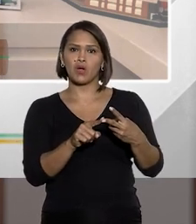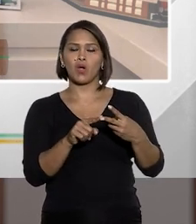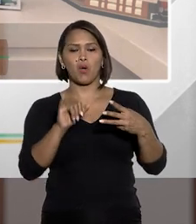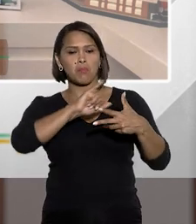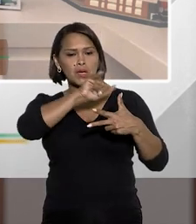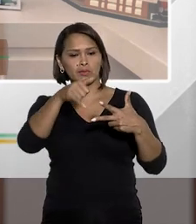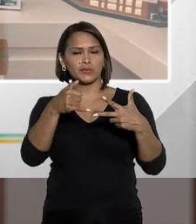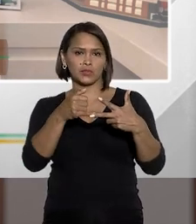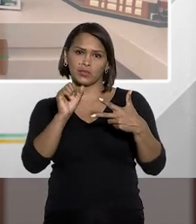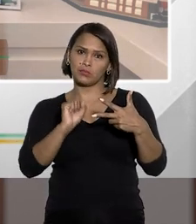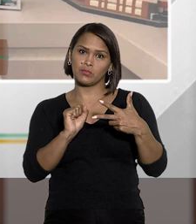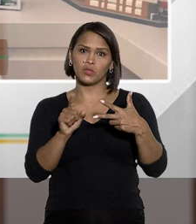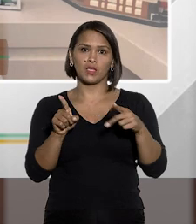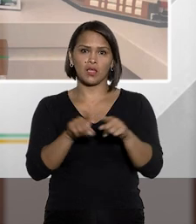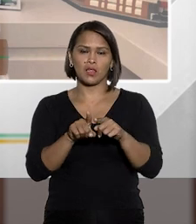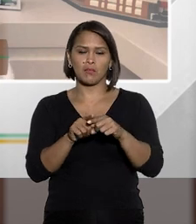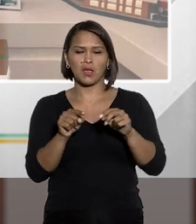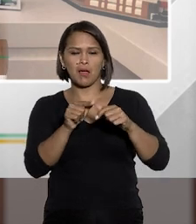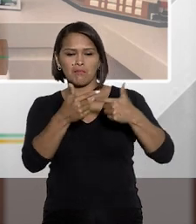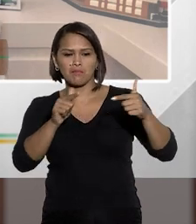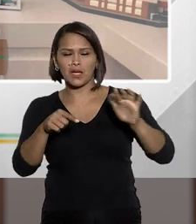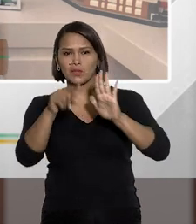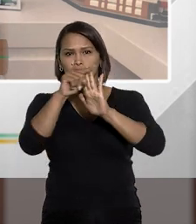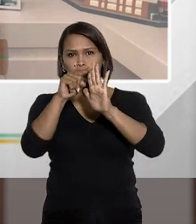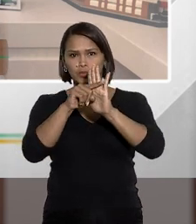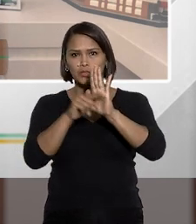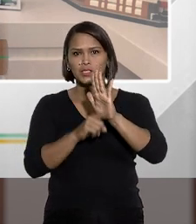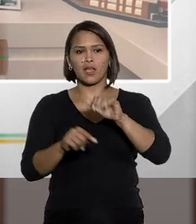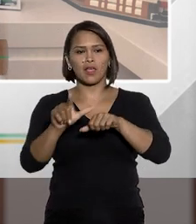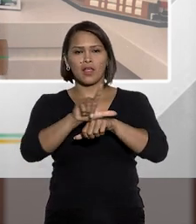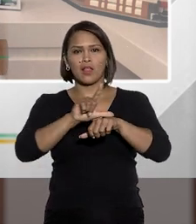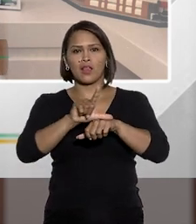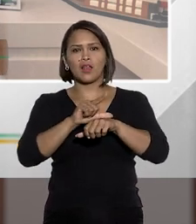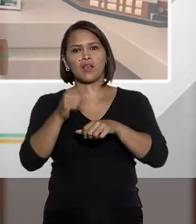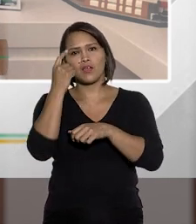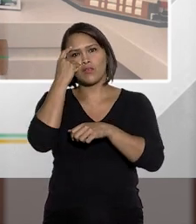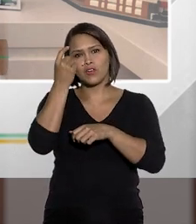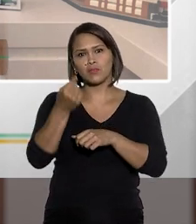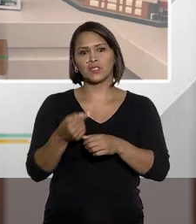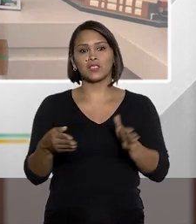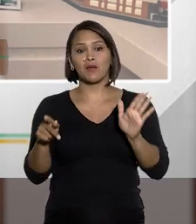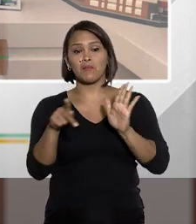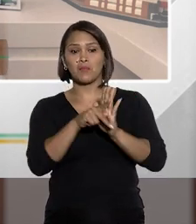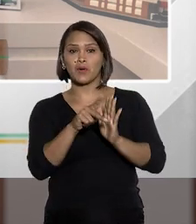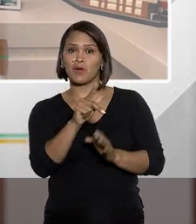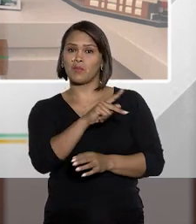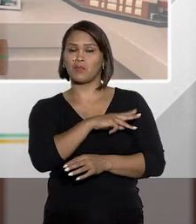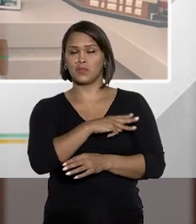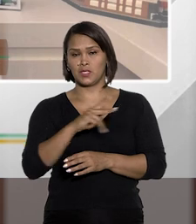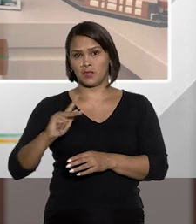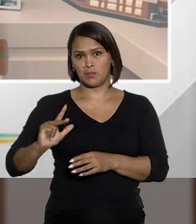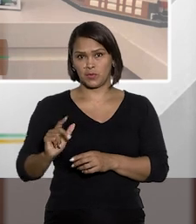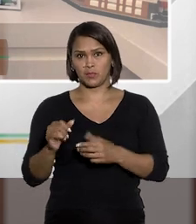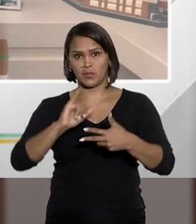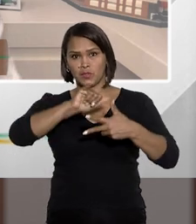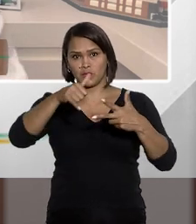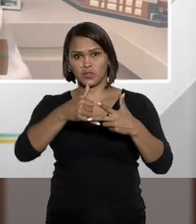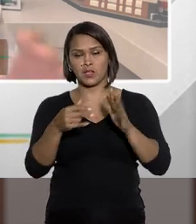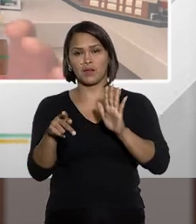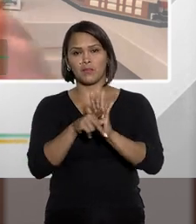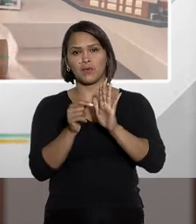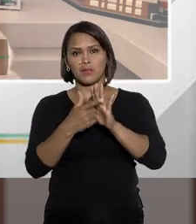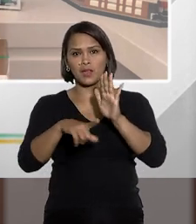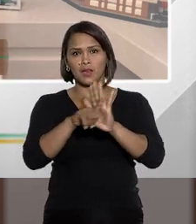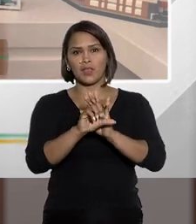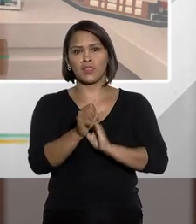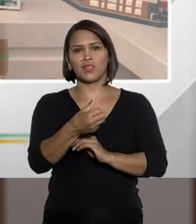para o Poder Judiciário. A maioria das figuras delituosas aqui foram pensadas exatamente nesse sentido. Aliás,